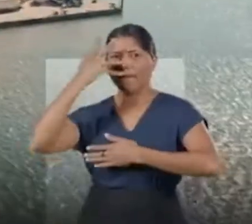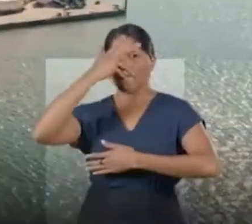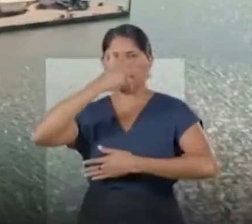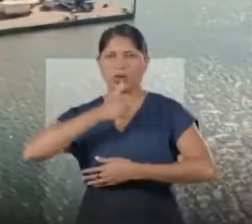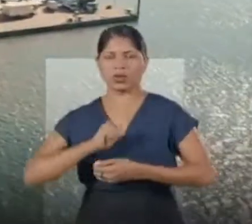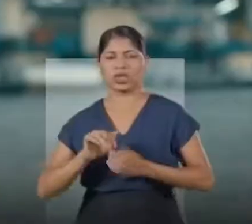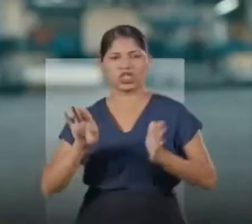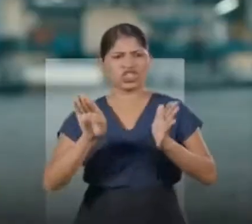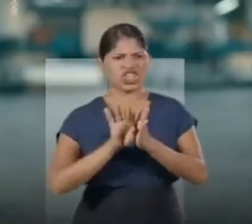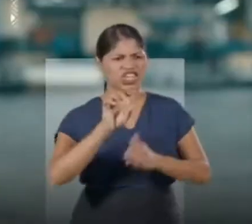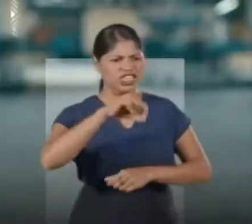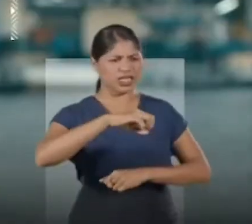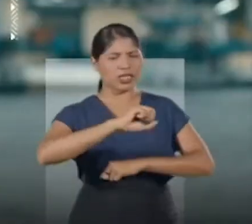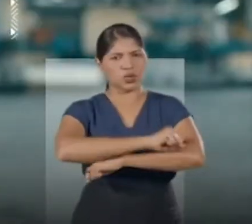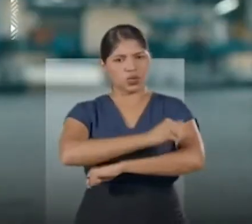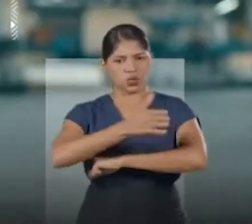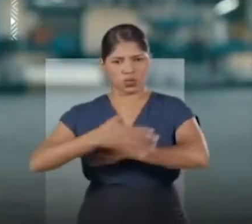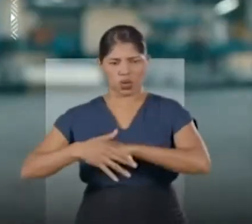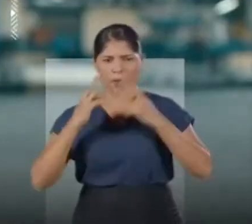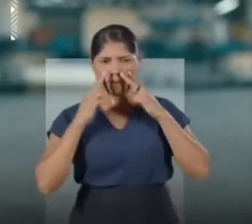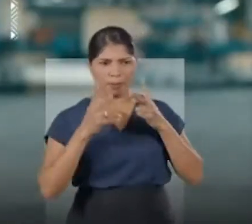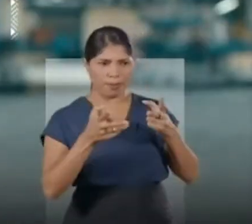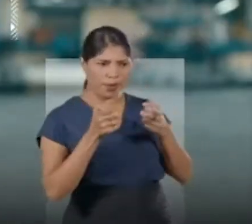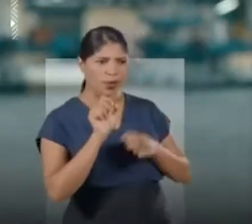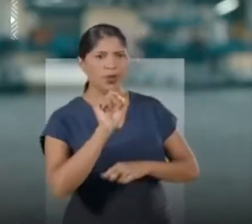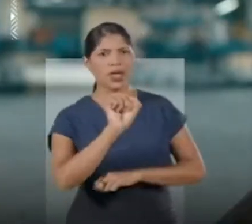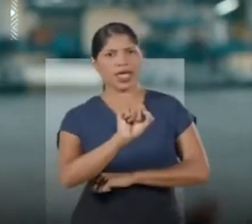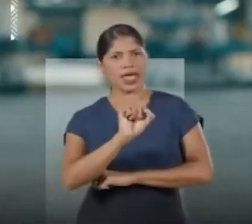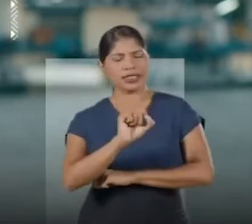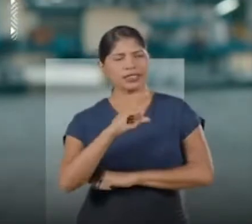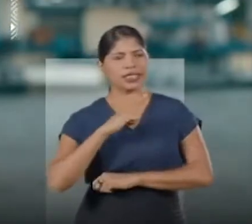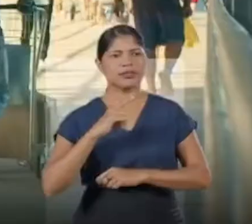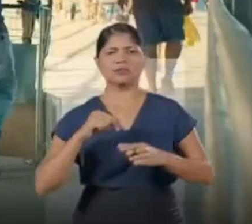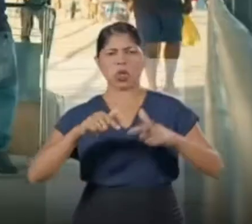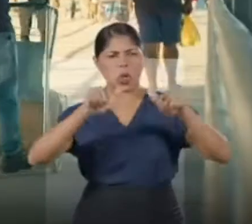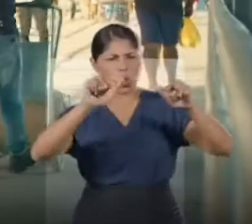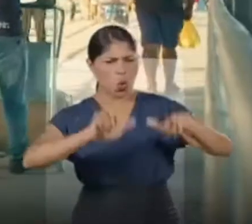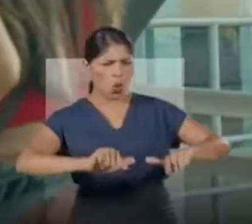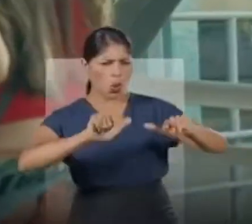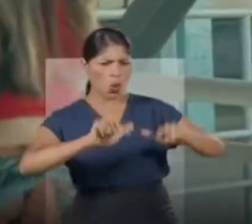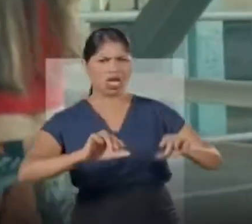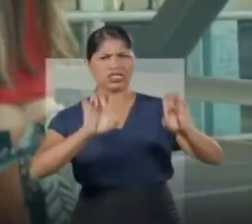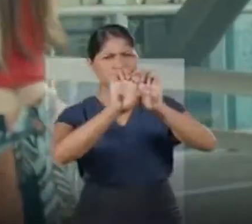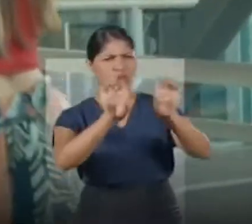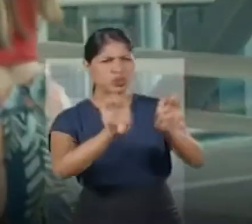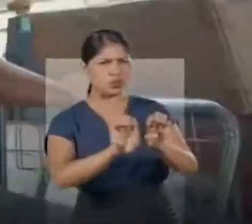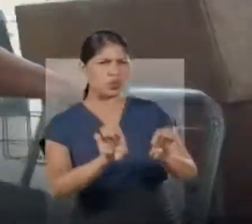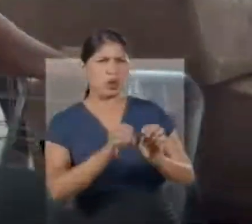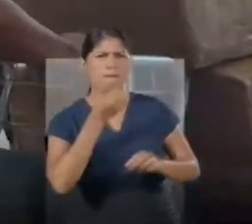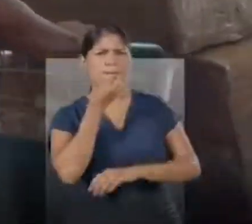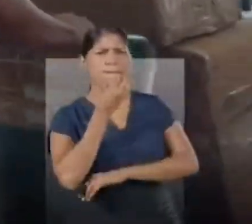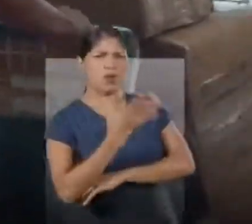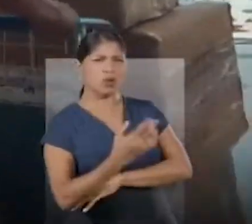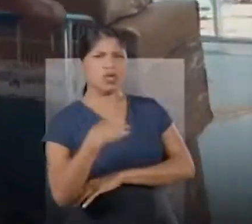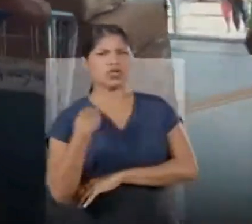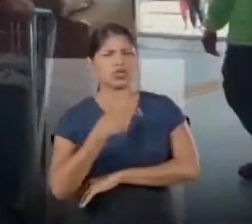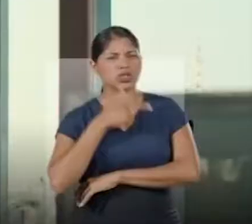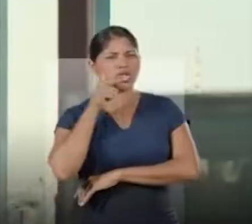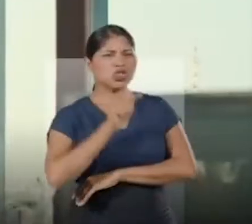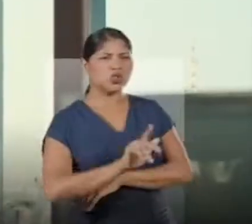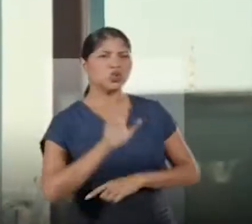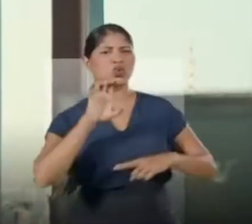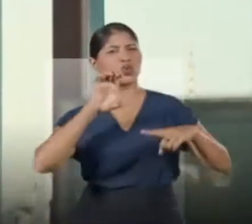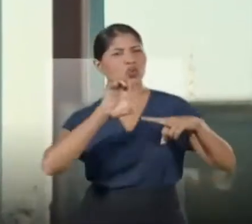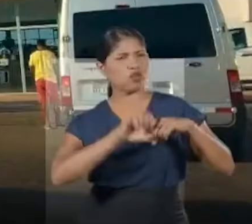do Brasil. Quem chega aqui em Santarém, a primeira impressão que ela tem é de um terminal muito bem estruturado. A gente